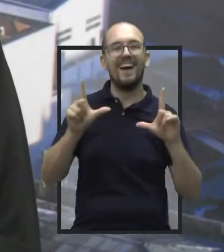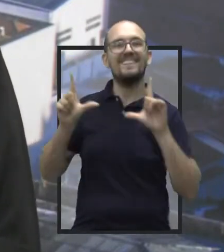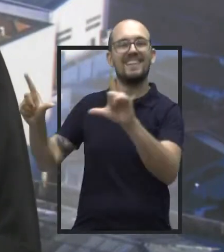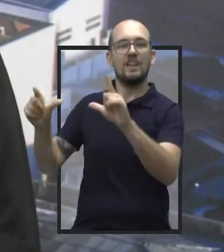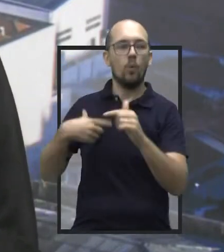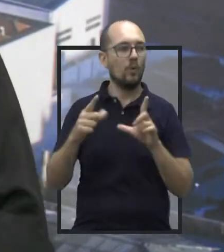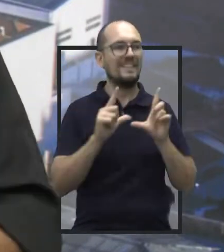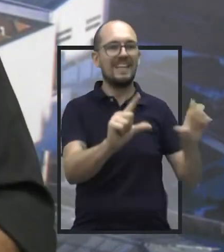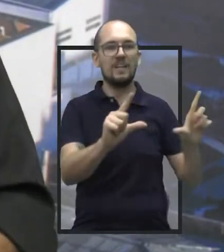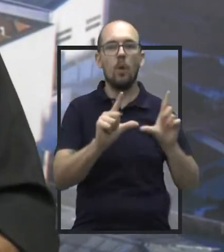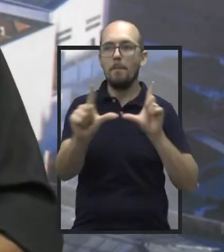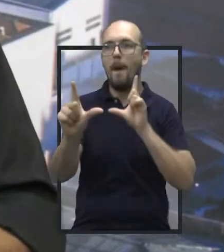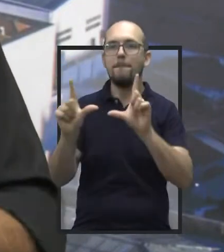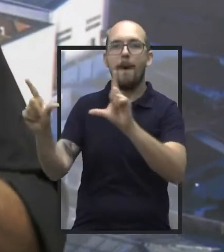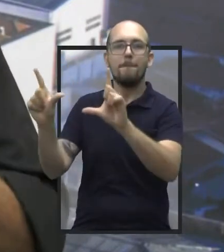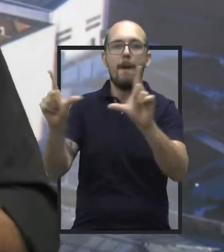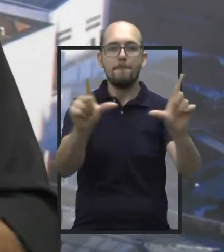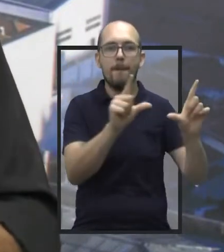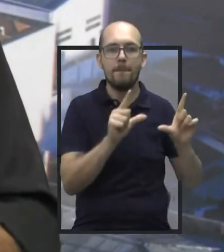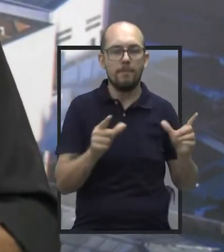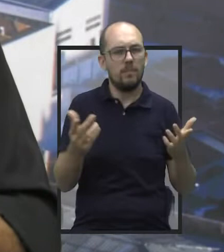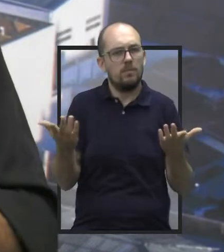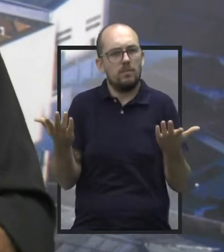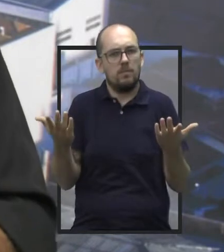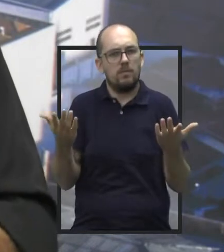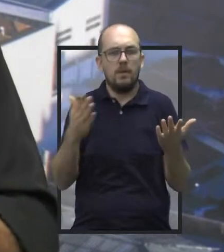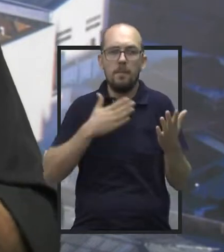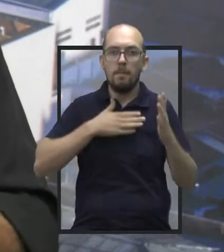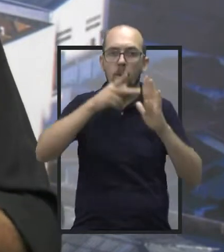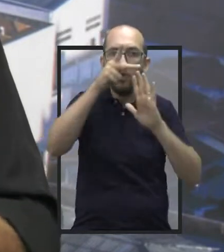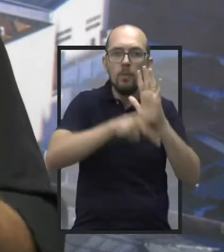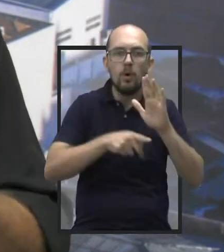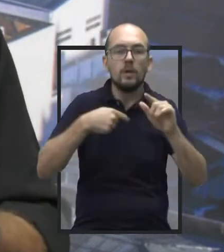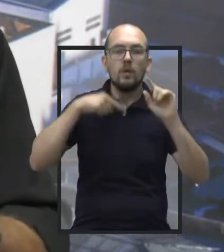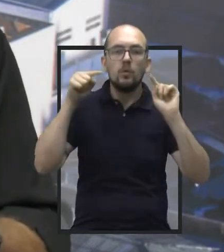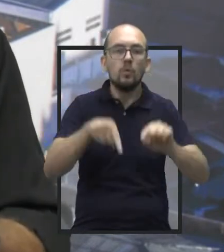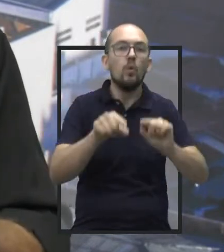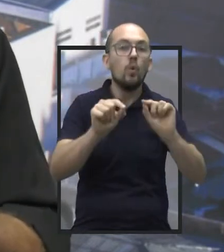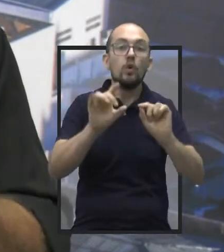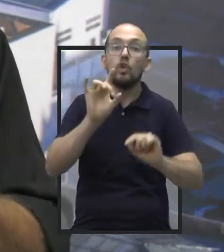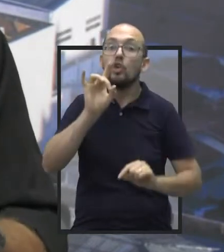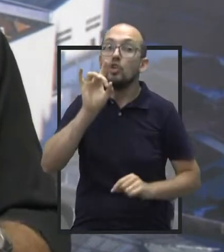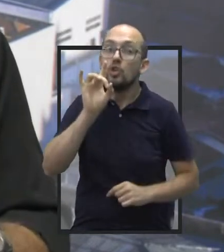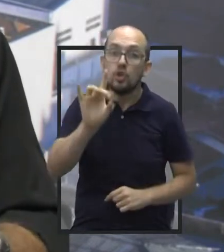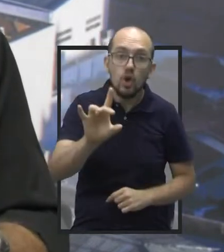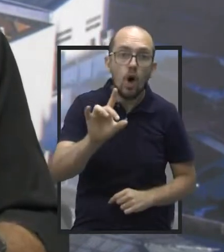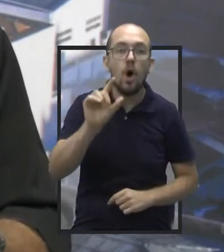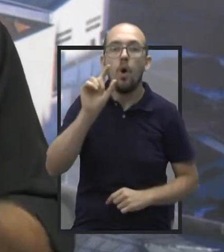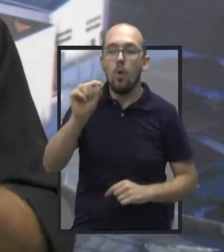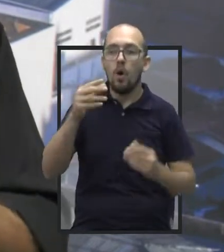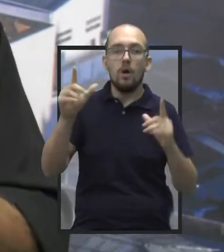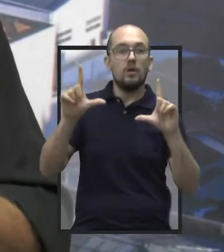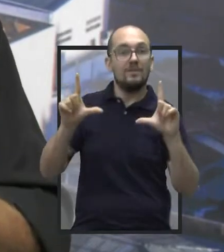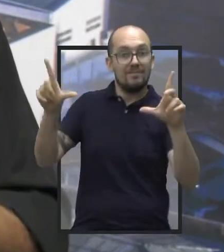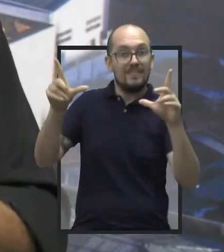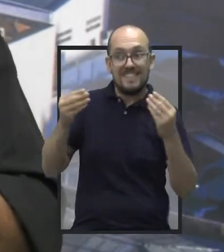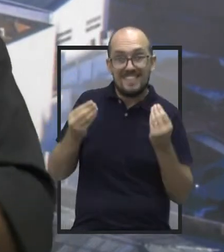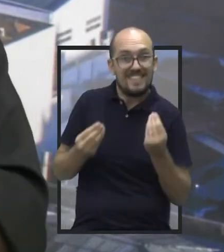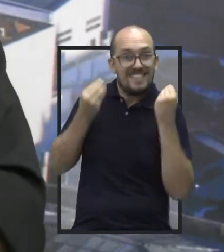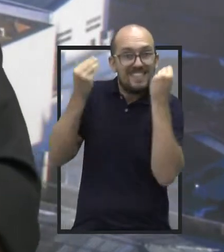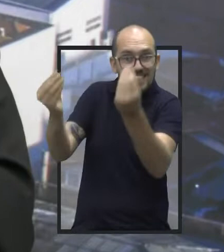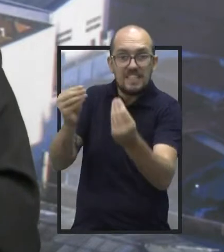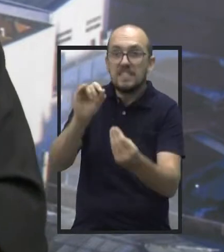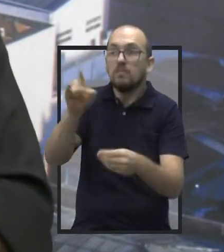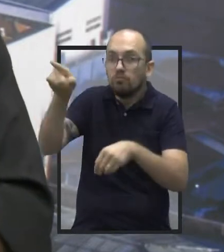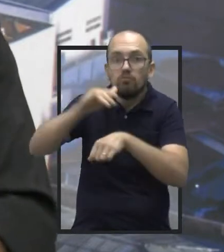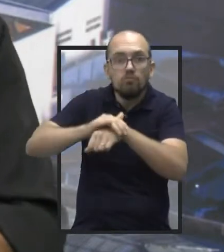projeto meu, aonde ele é bem específico e dizendo que só pode pegar o título de cidadão, só mérito para essa pessoa, se fez alguma coisa